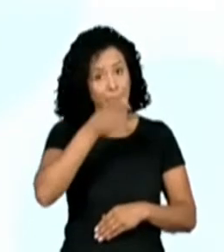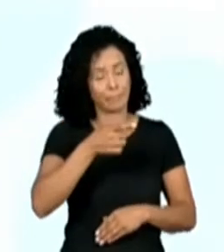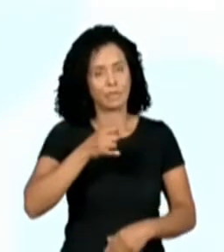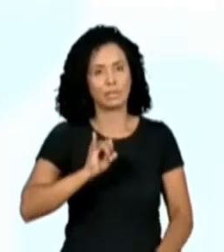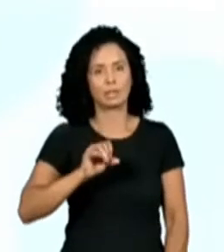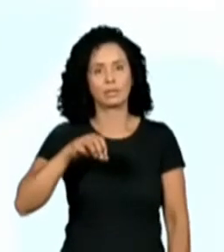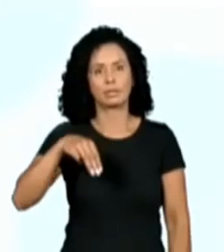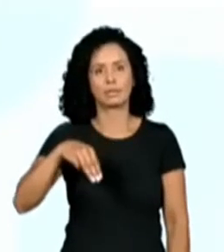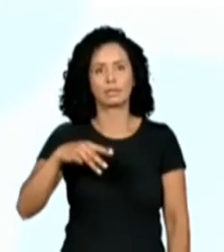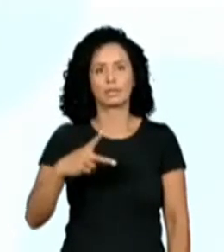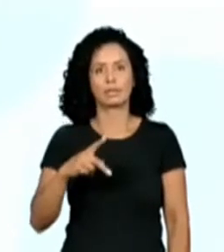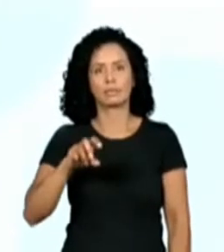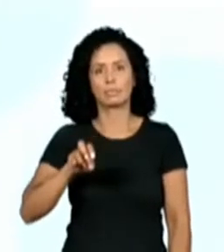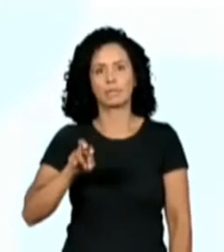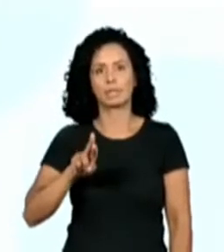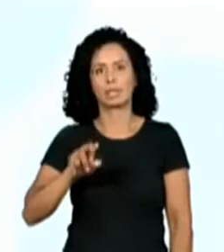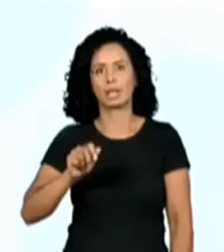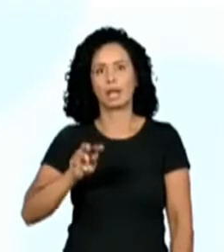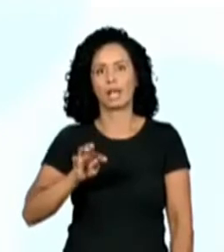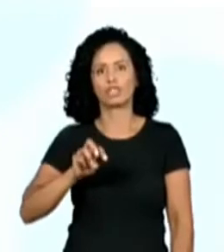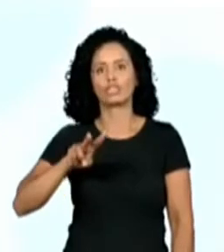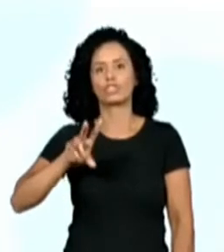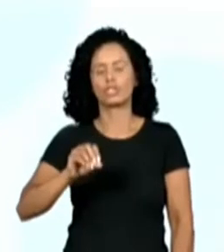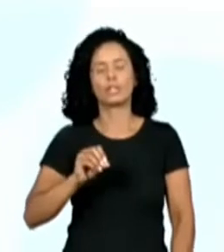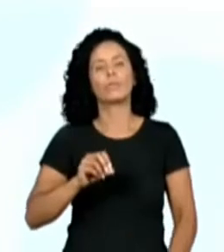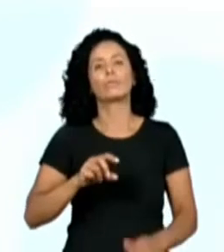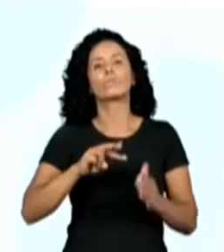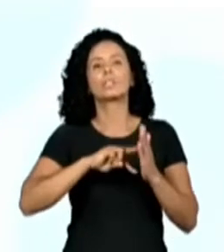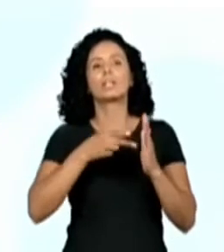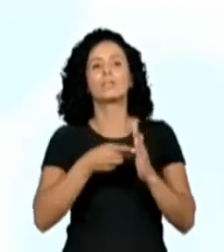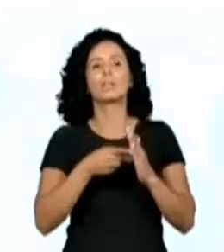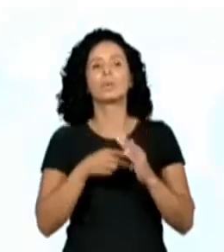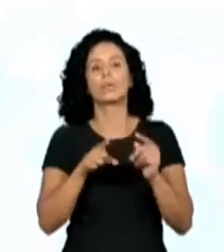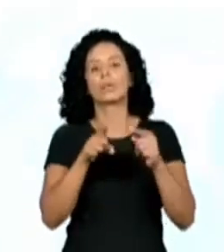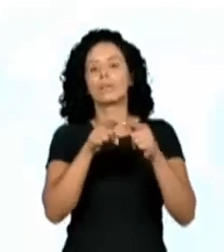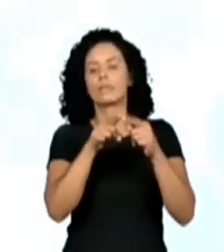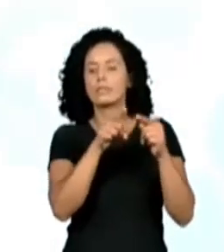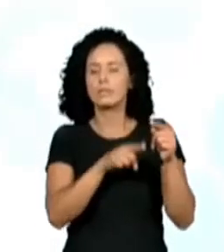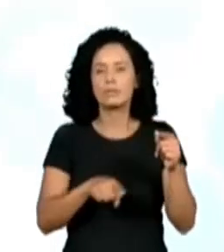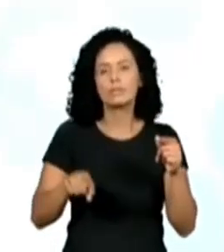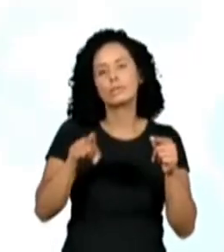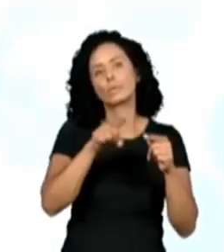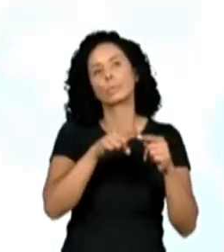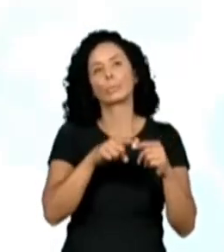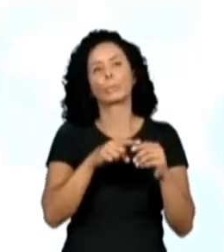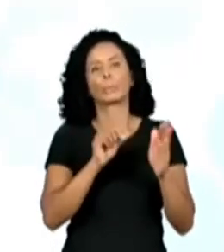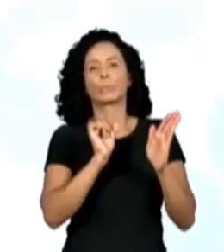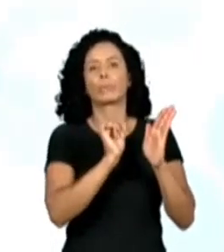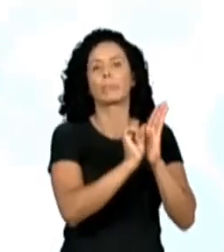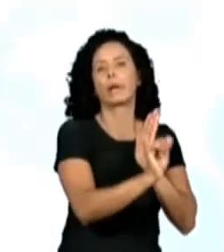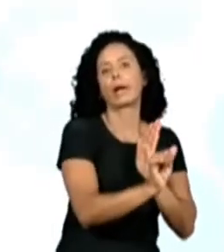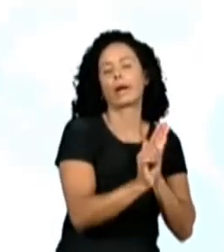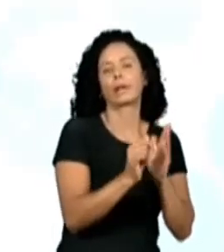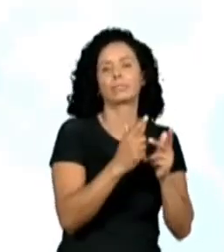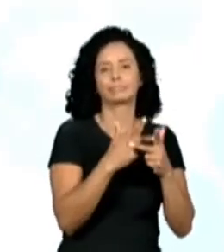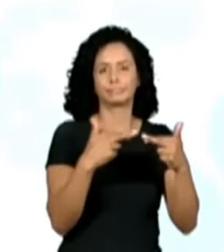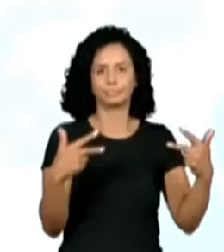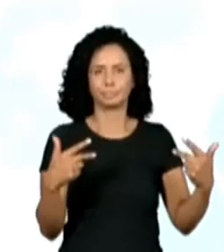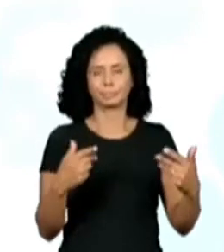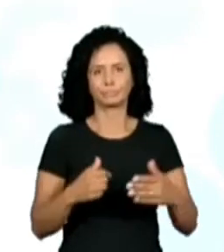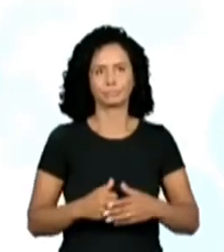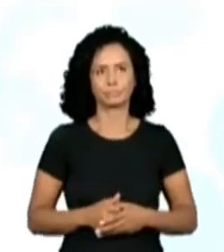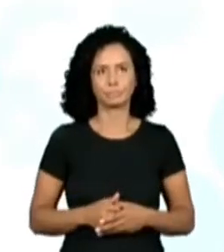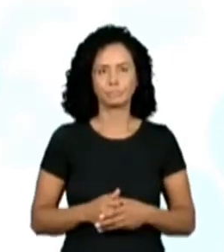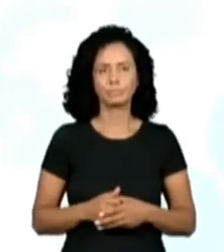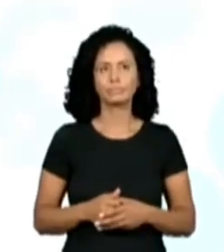Circule, associe, marque. Então, o imperativo está aparecendo aí para a gente. E os nossos primeiros registros, our first